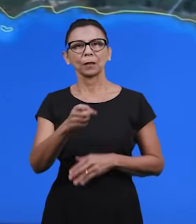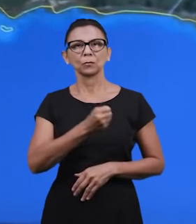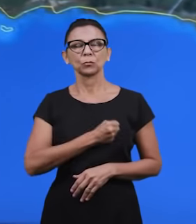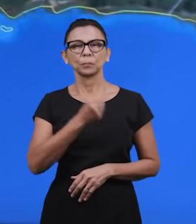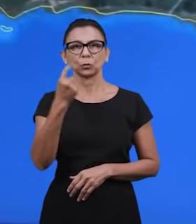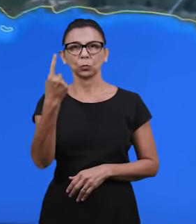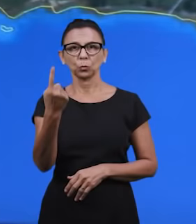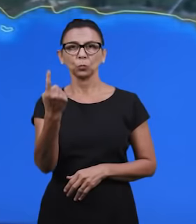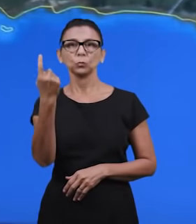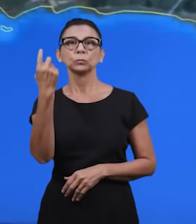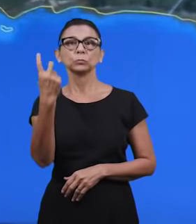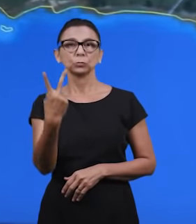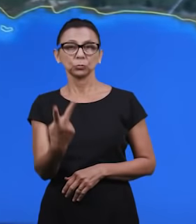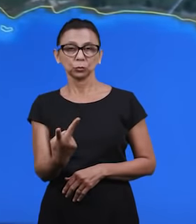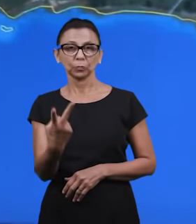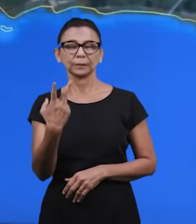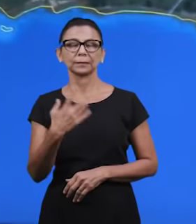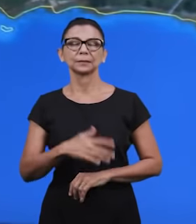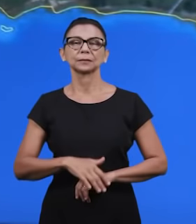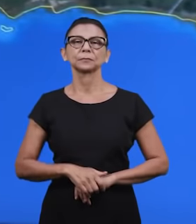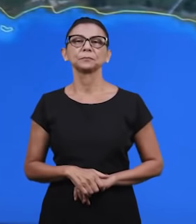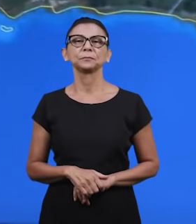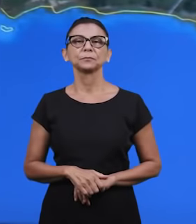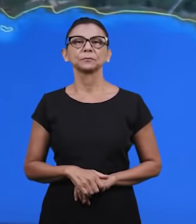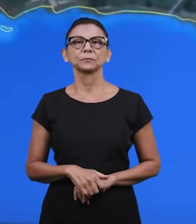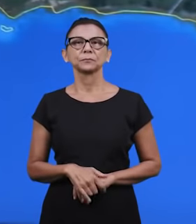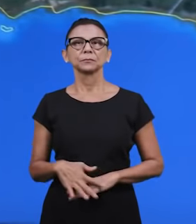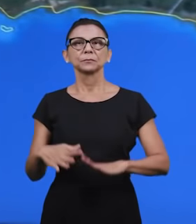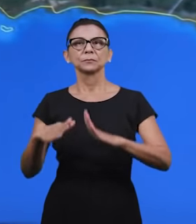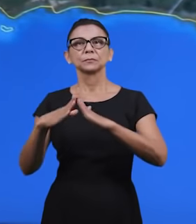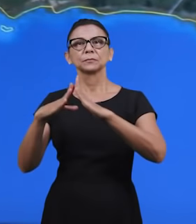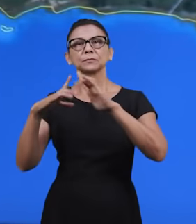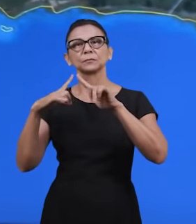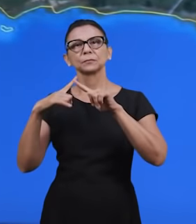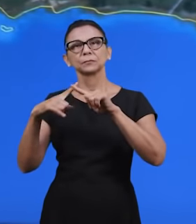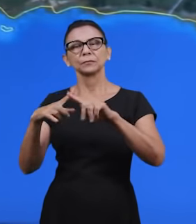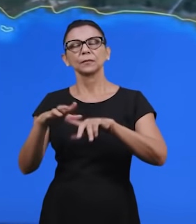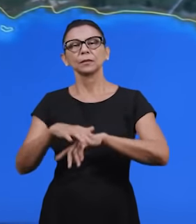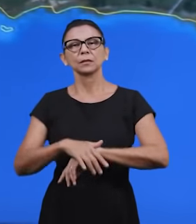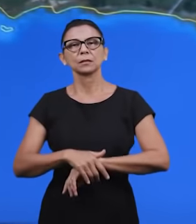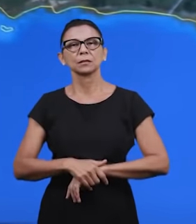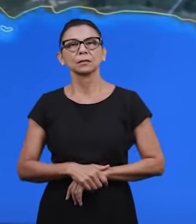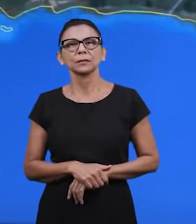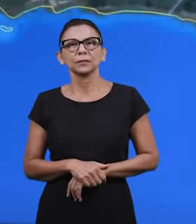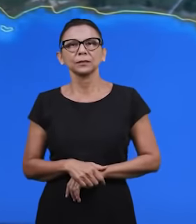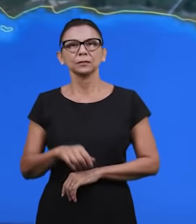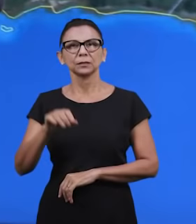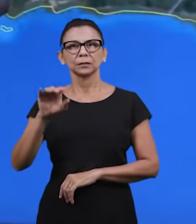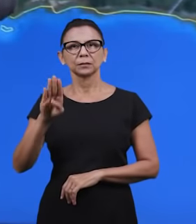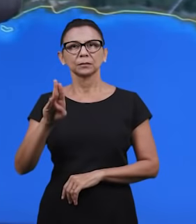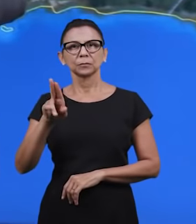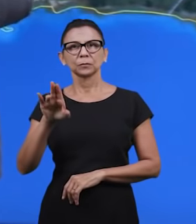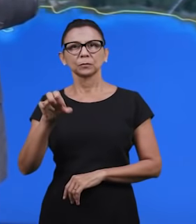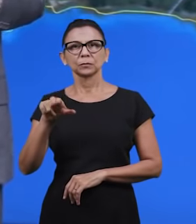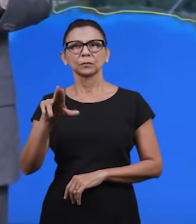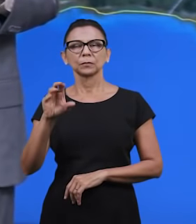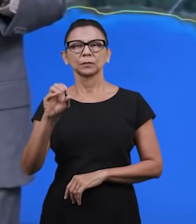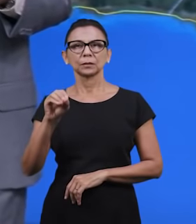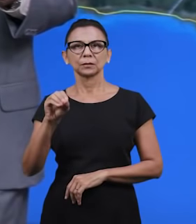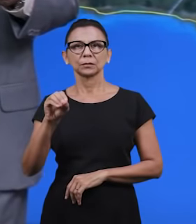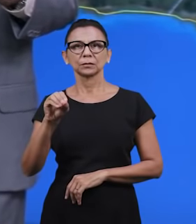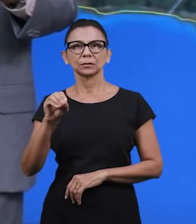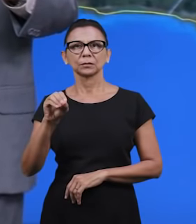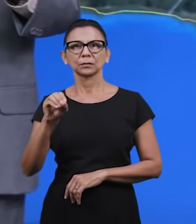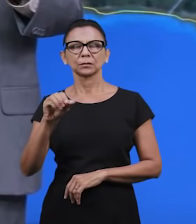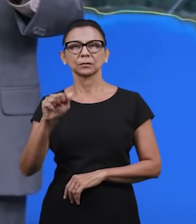1 e 2, ali da igreja, dos nossos irmãs da igreja de Buenos Aires. É a